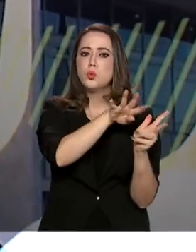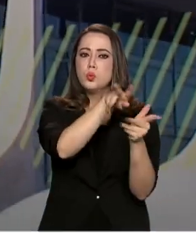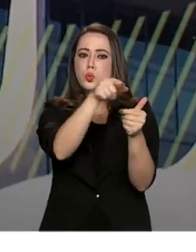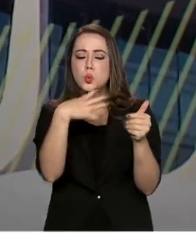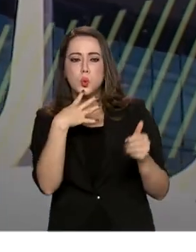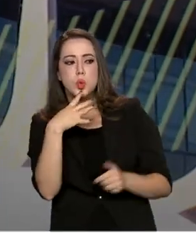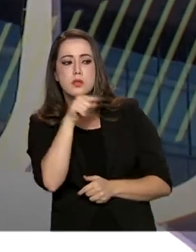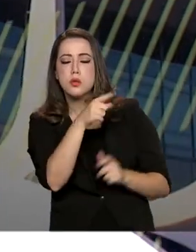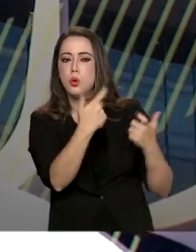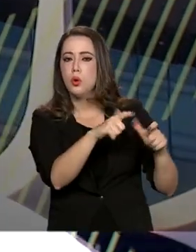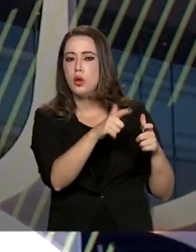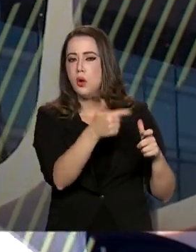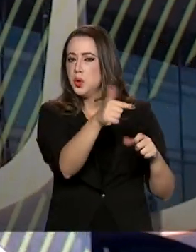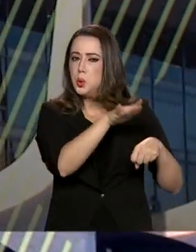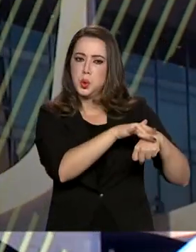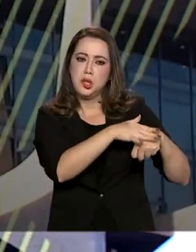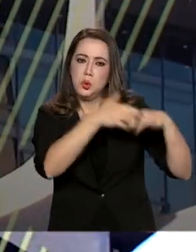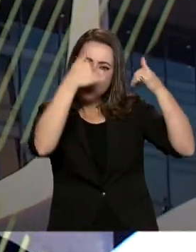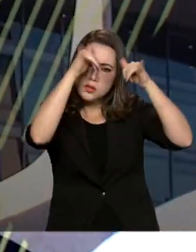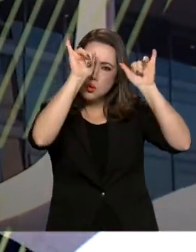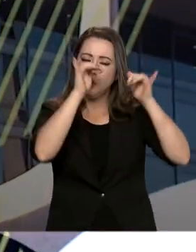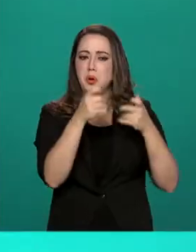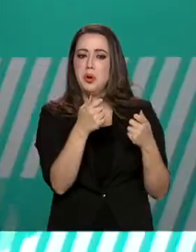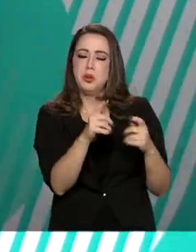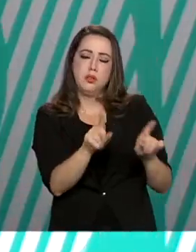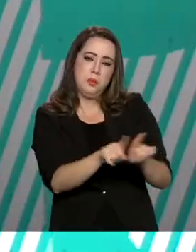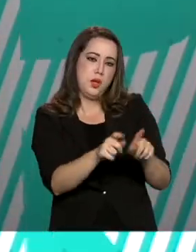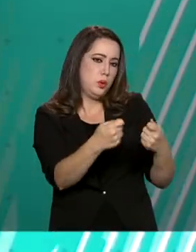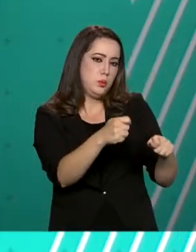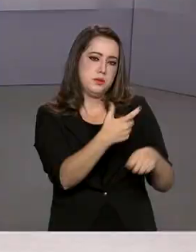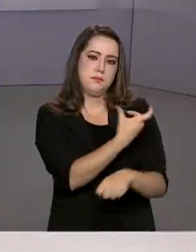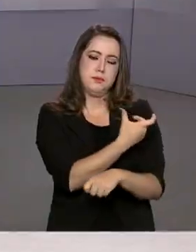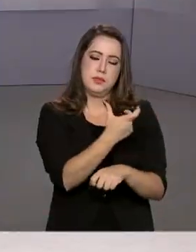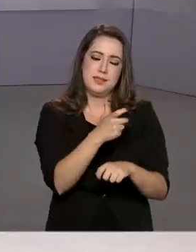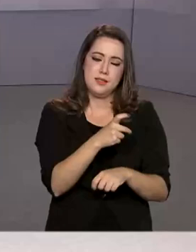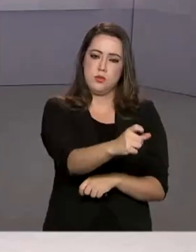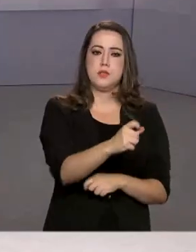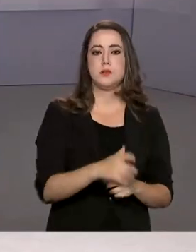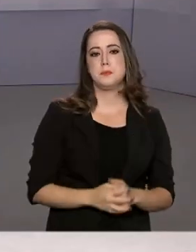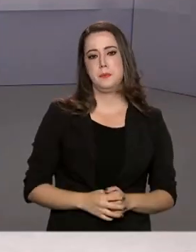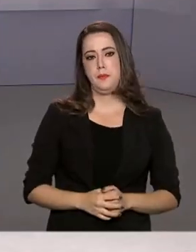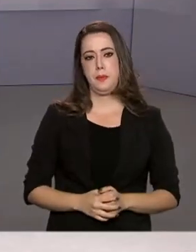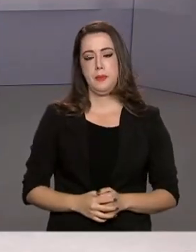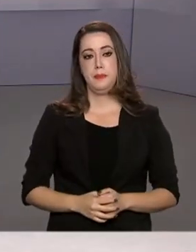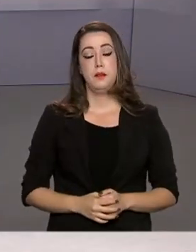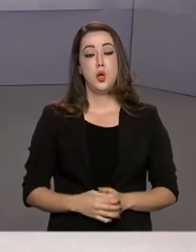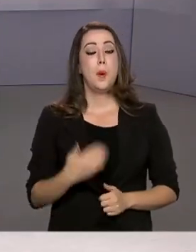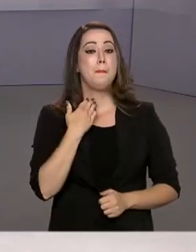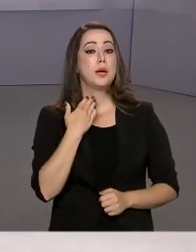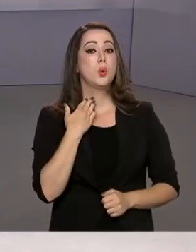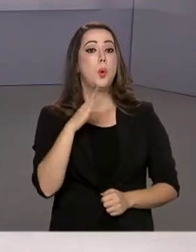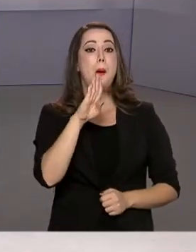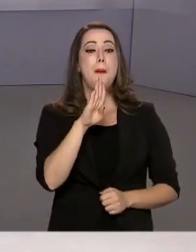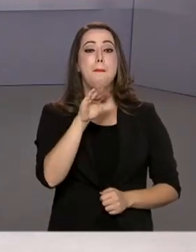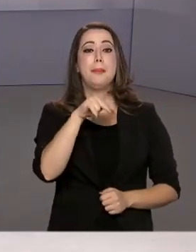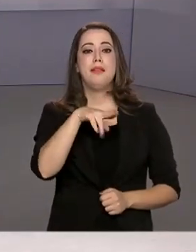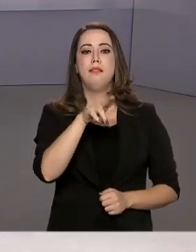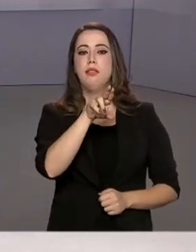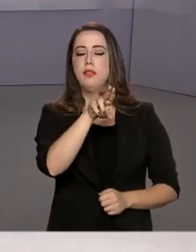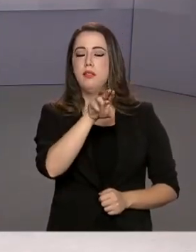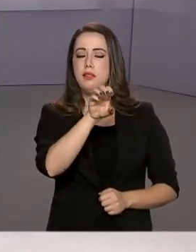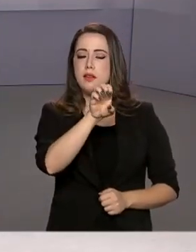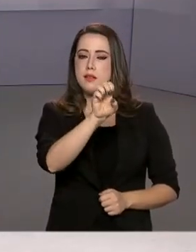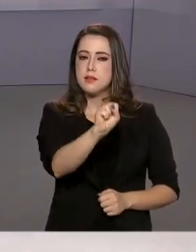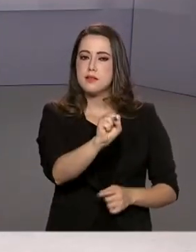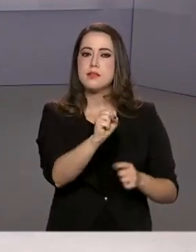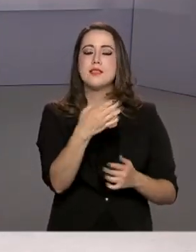como zona livre de febre afetosa sem vacinação. E o BNDES, Banco Nacional do Desenvolvimento,